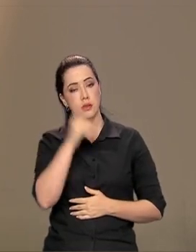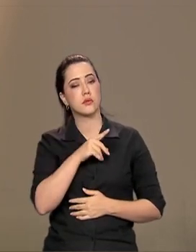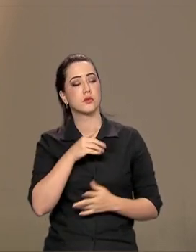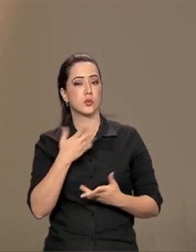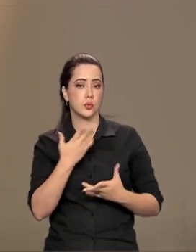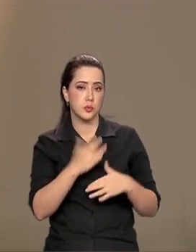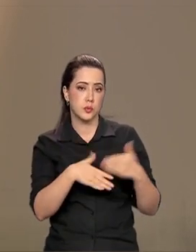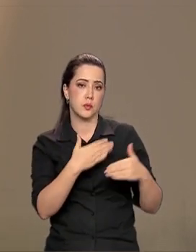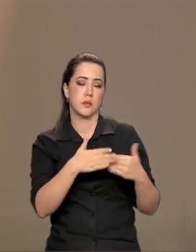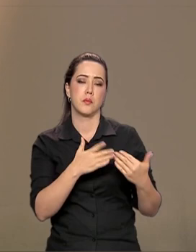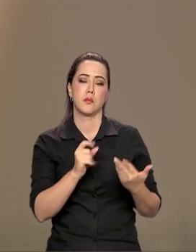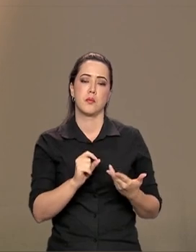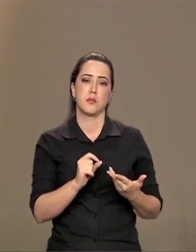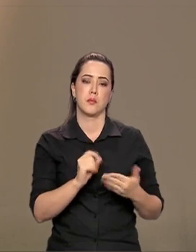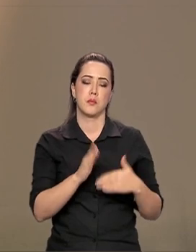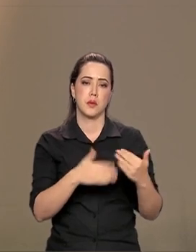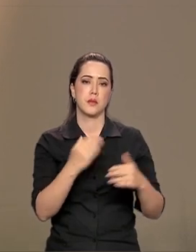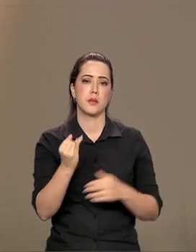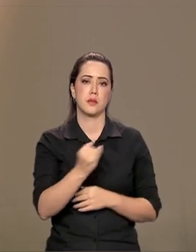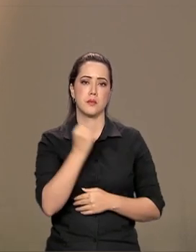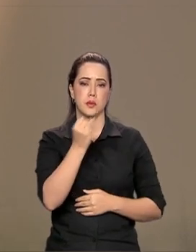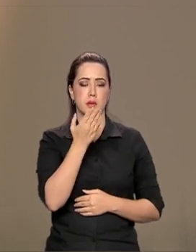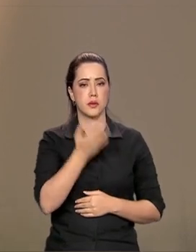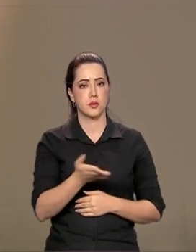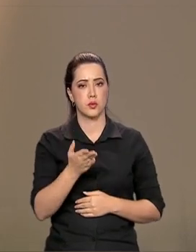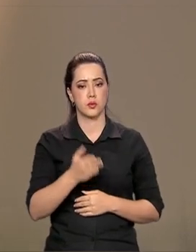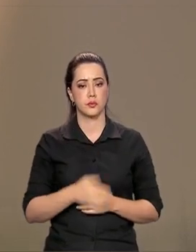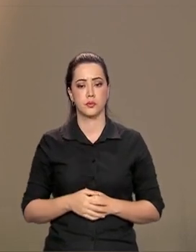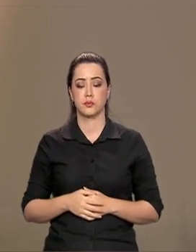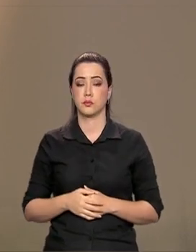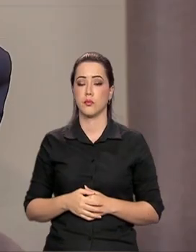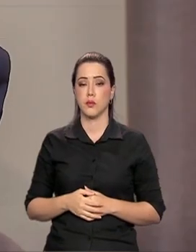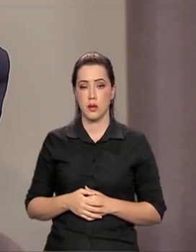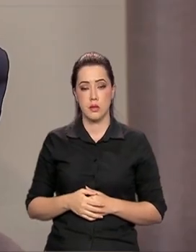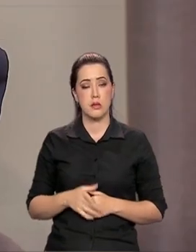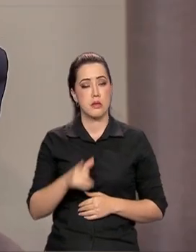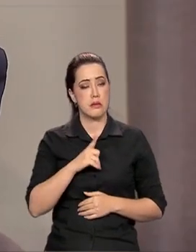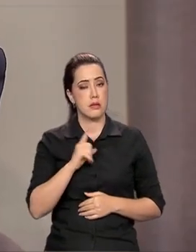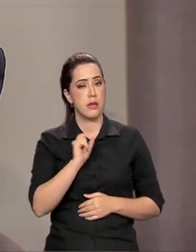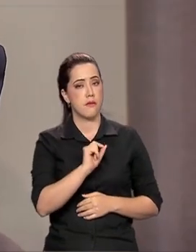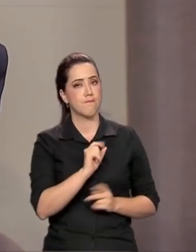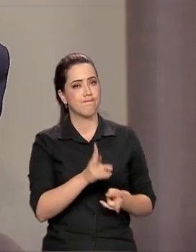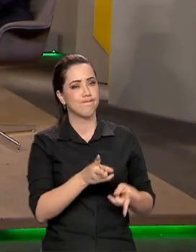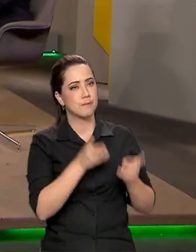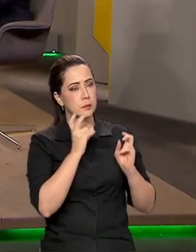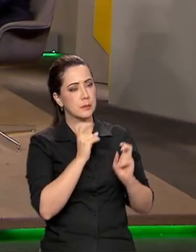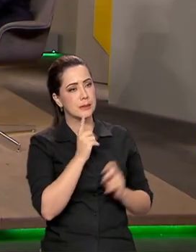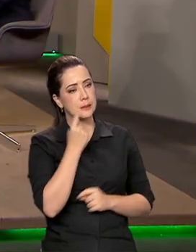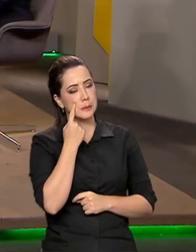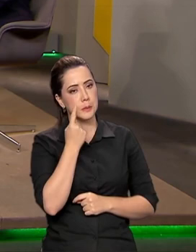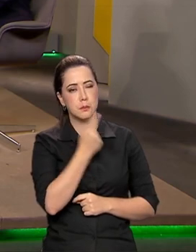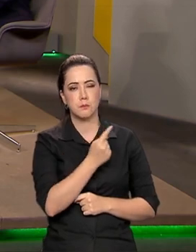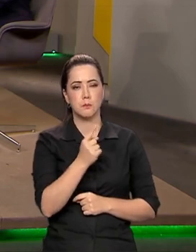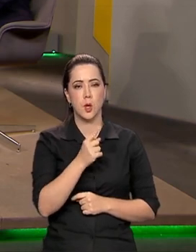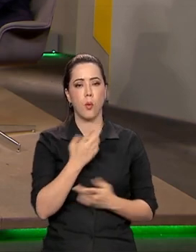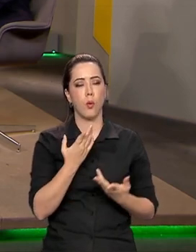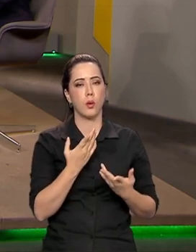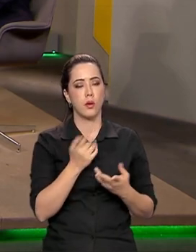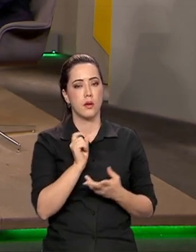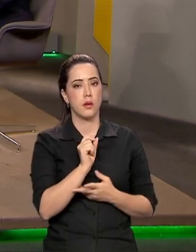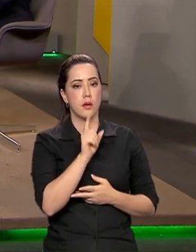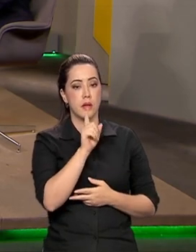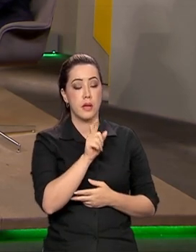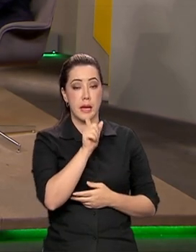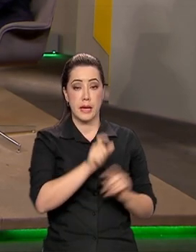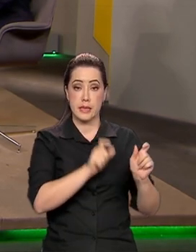muito significativo, Roberto. Teve uma coisa, Ana, que me chamou muito a atenção nesse processo. É que